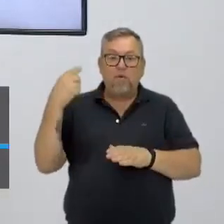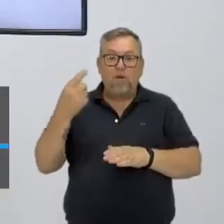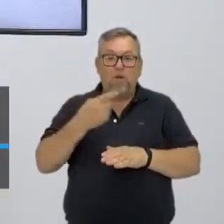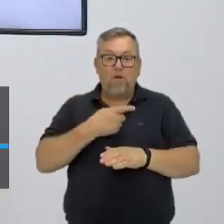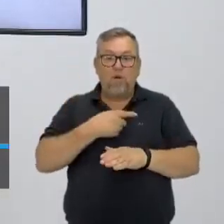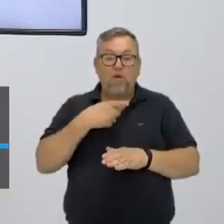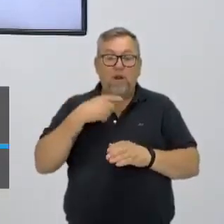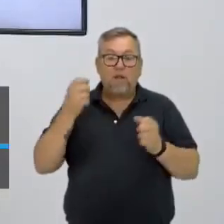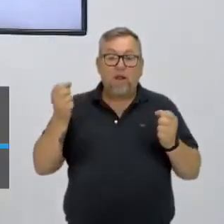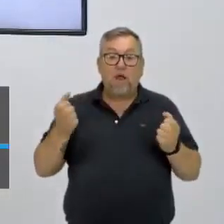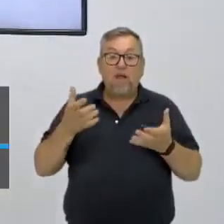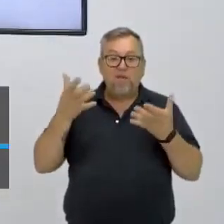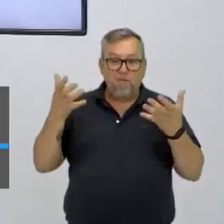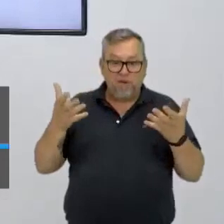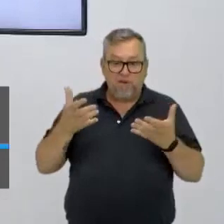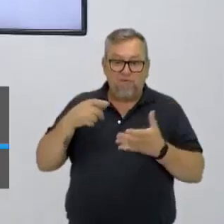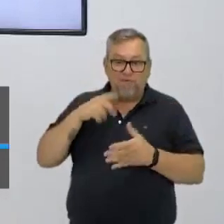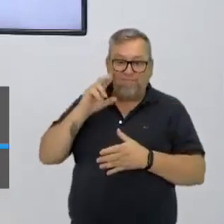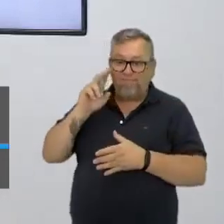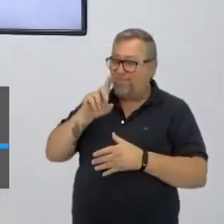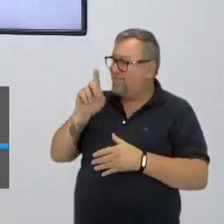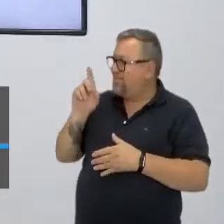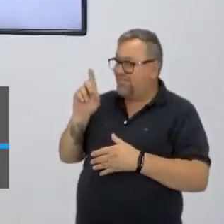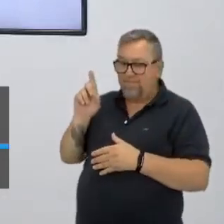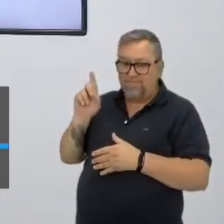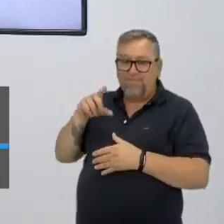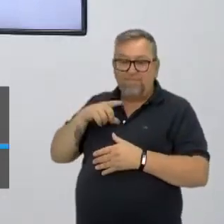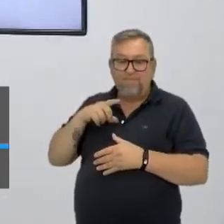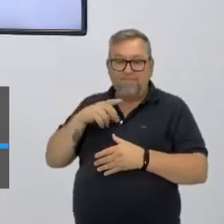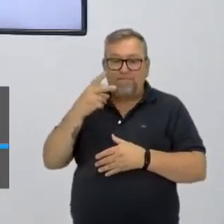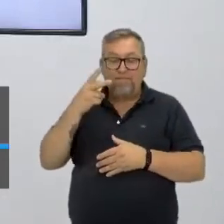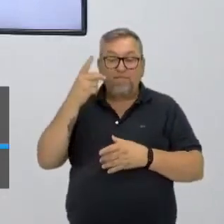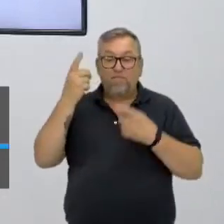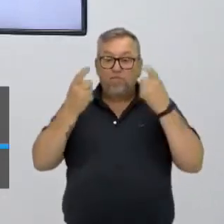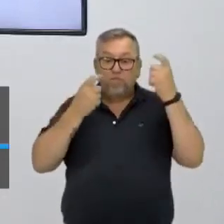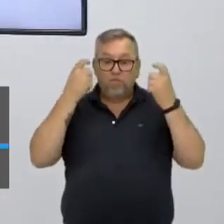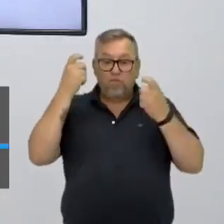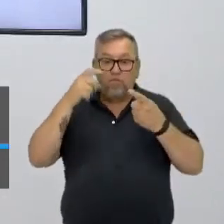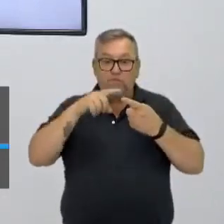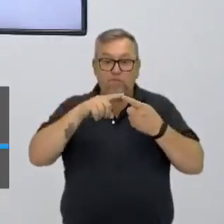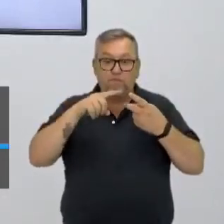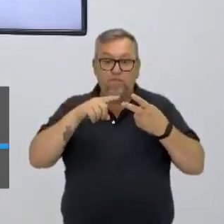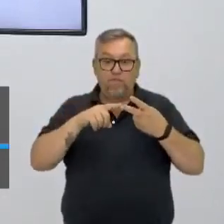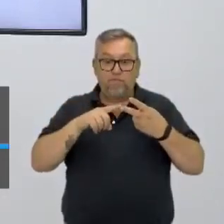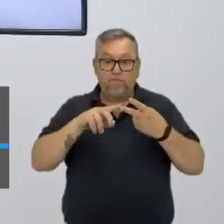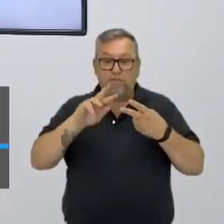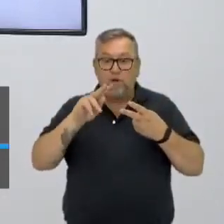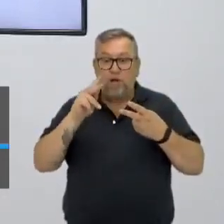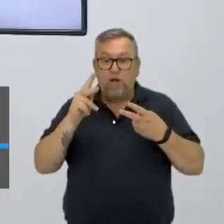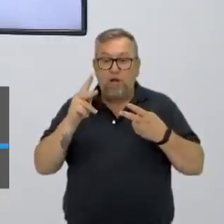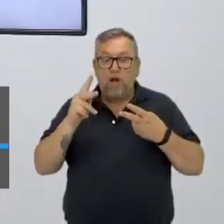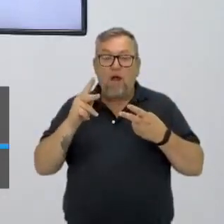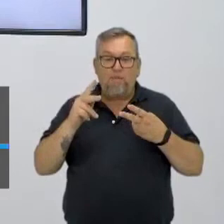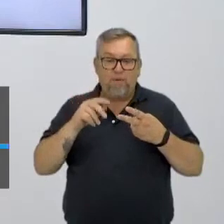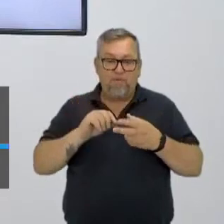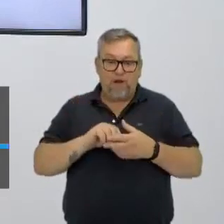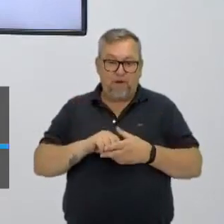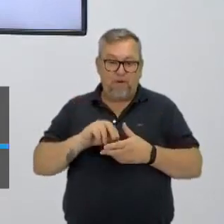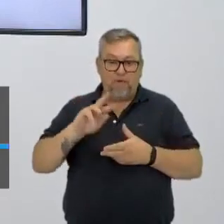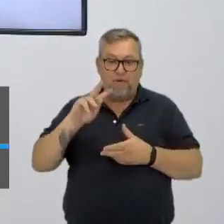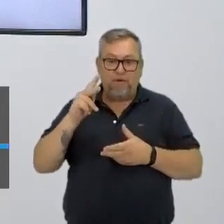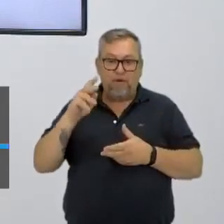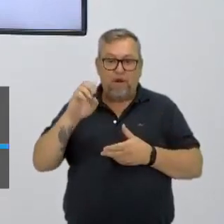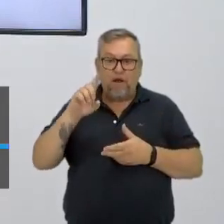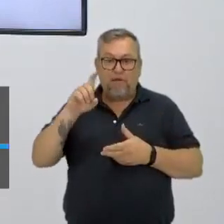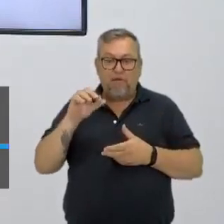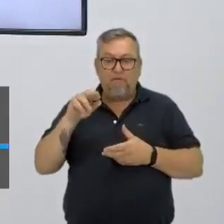nessa animação, tem mais duas preocupações. Tem o hexafluoreto de enxofre, que é um